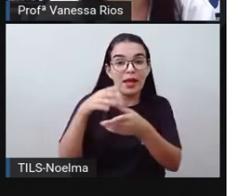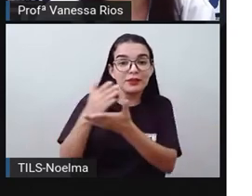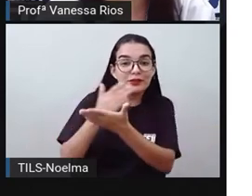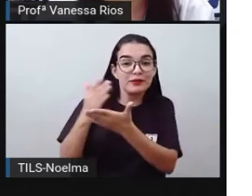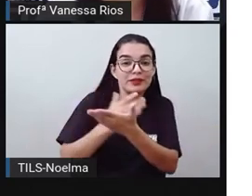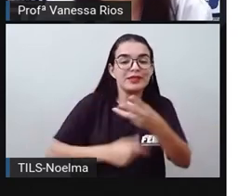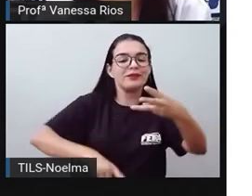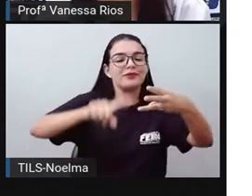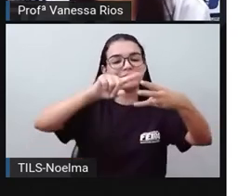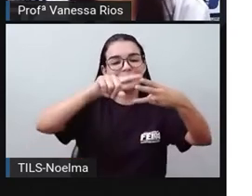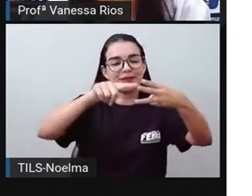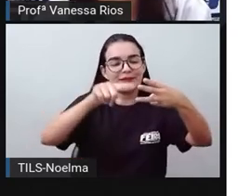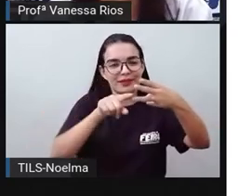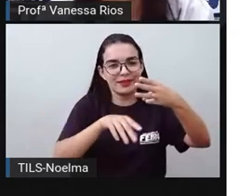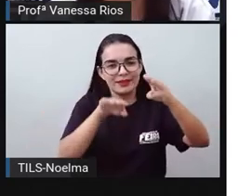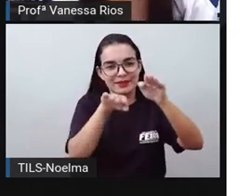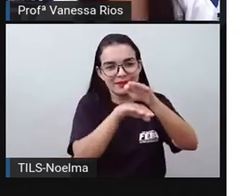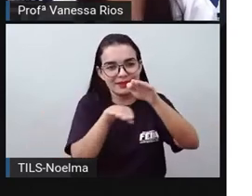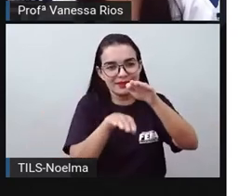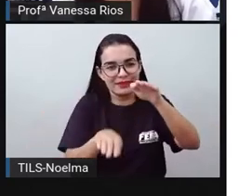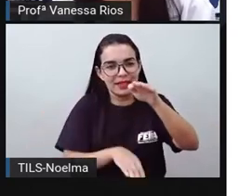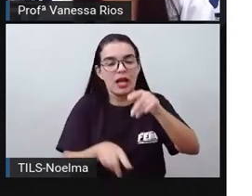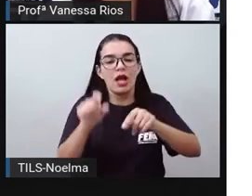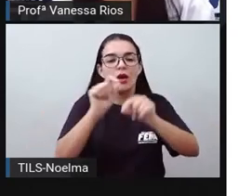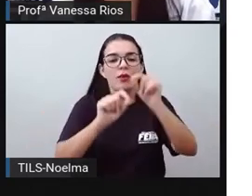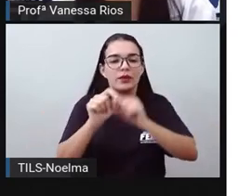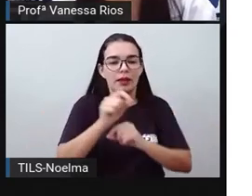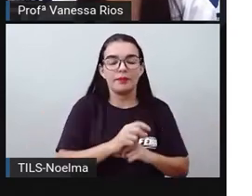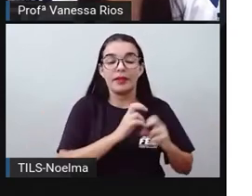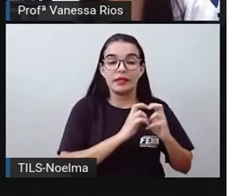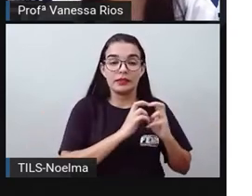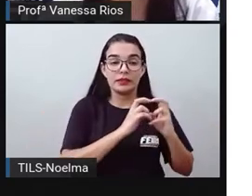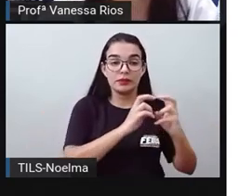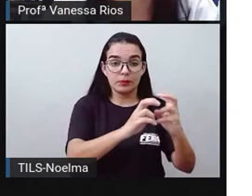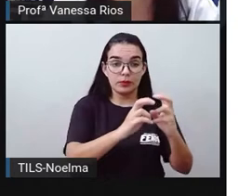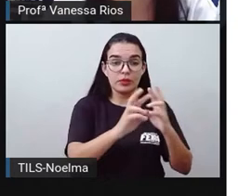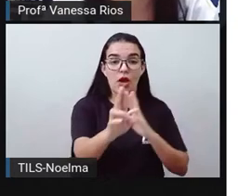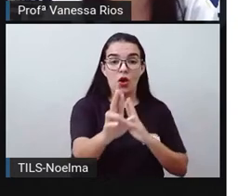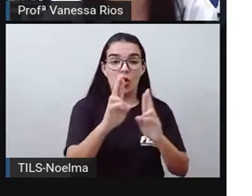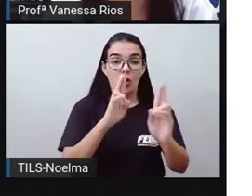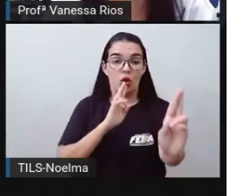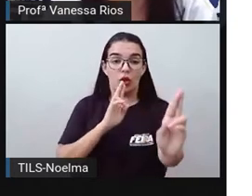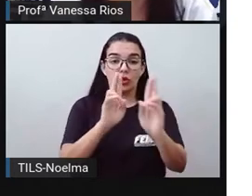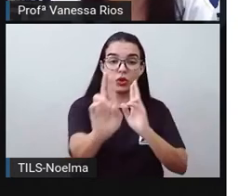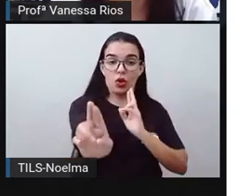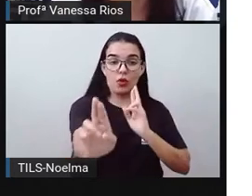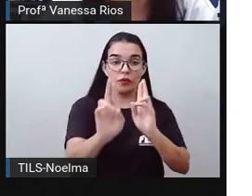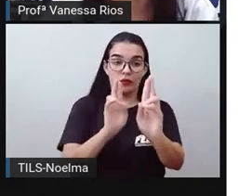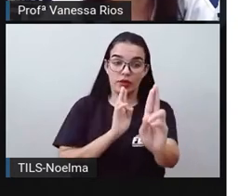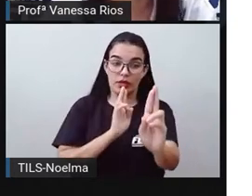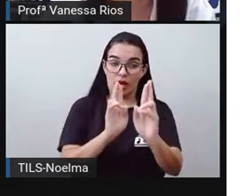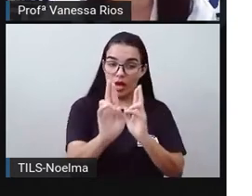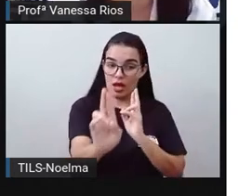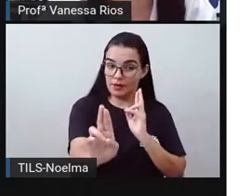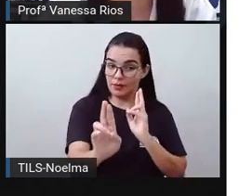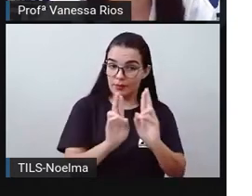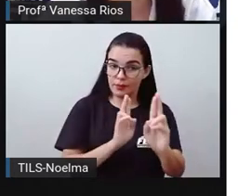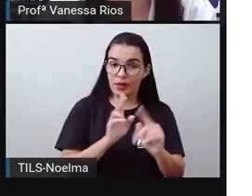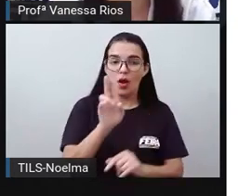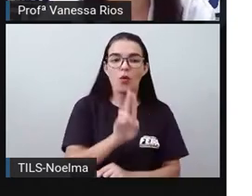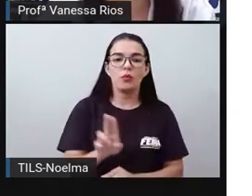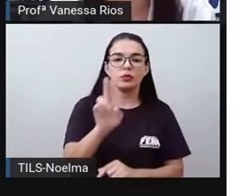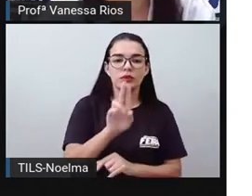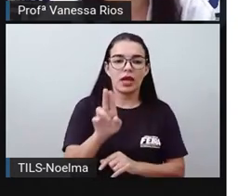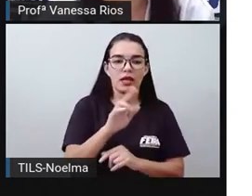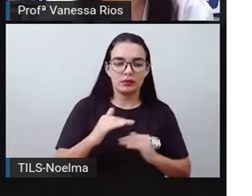transportes rodoviários, que são os transportes utilizados nas rodovias, nas ruas e estradas. Temos